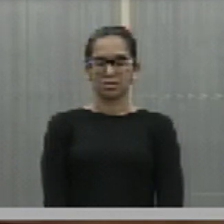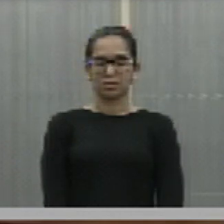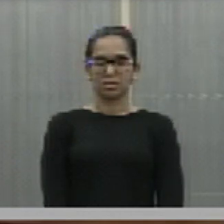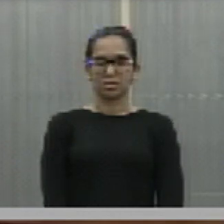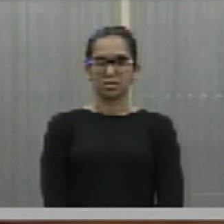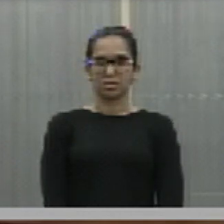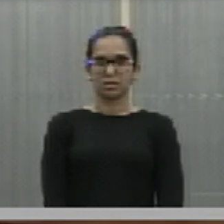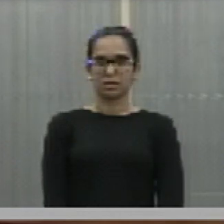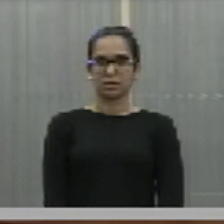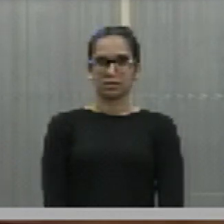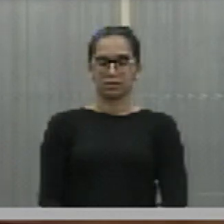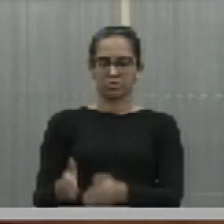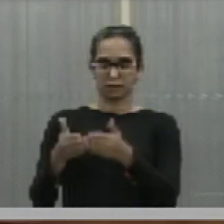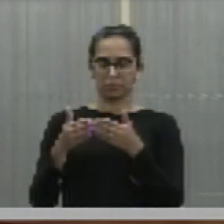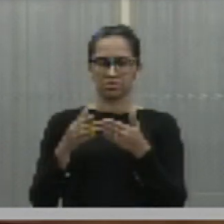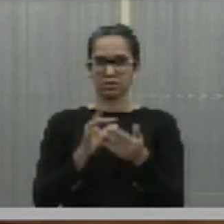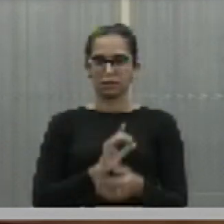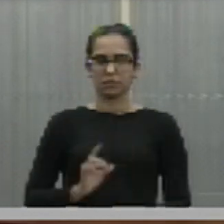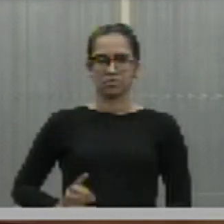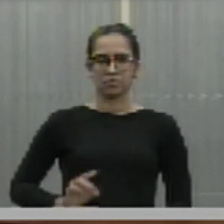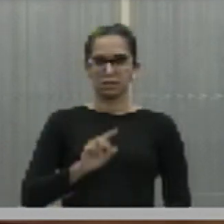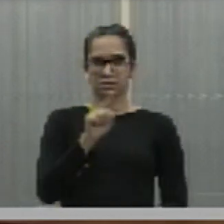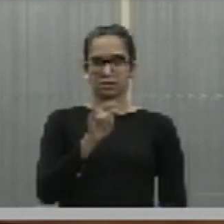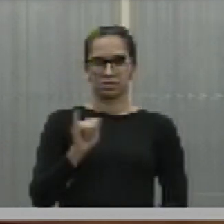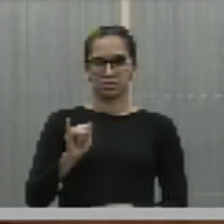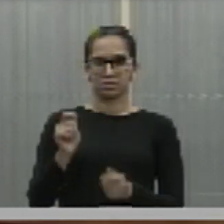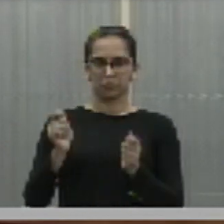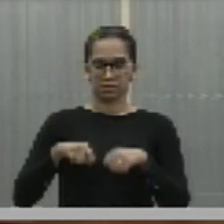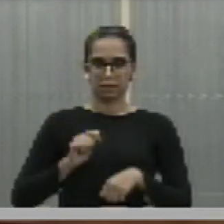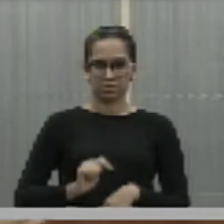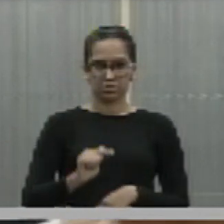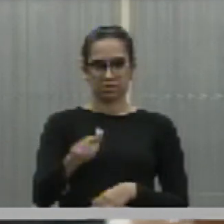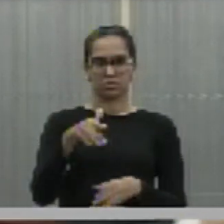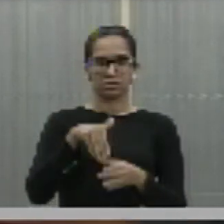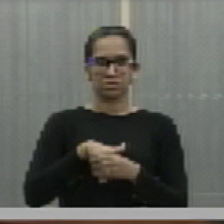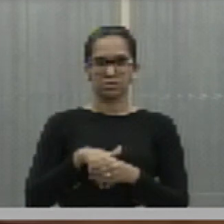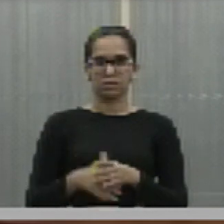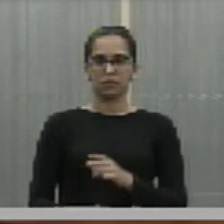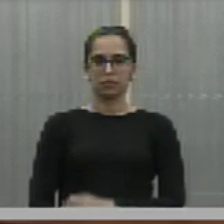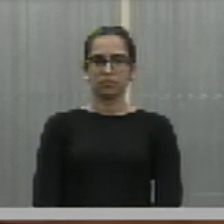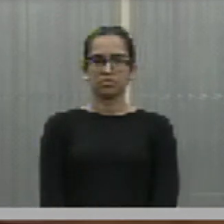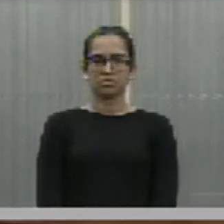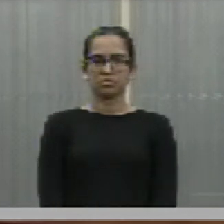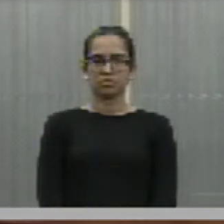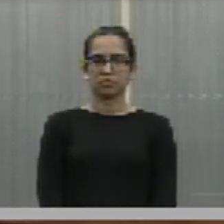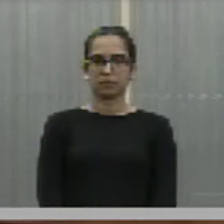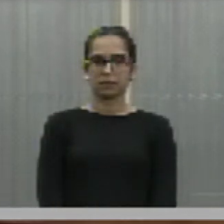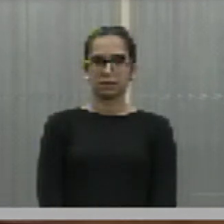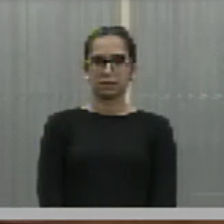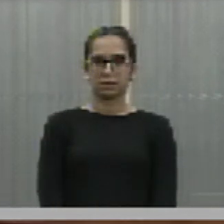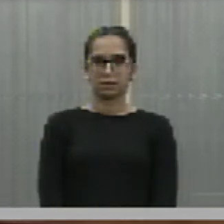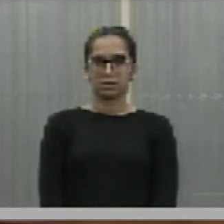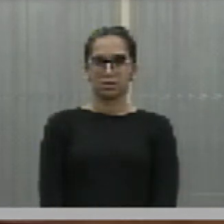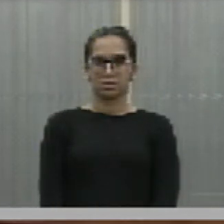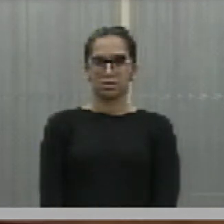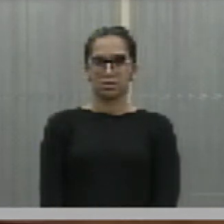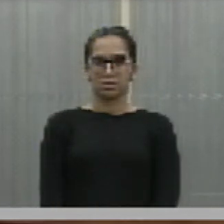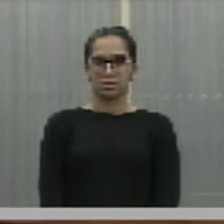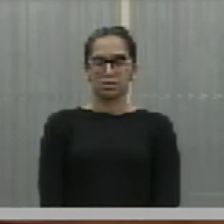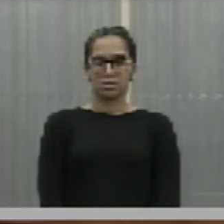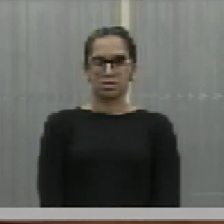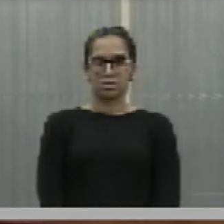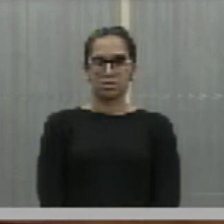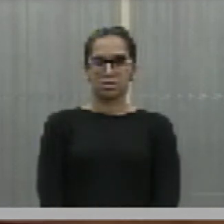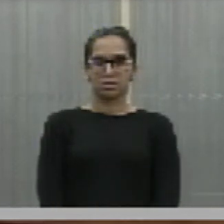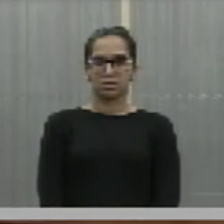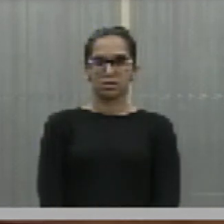Peço aqui ao deputado Ziza para continuar a votação. É que é o meu. Ah, peço para